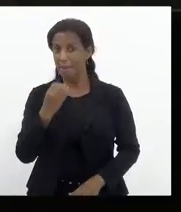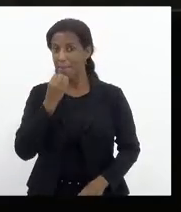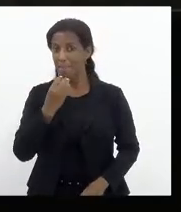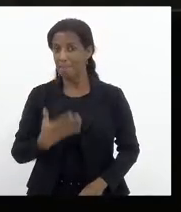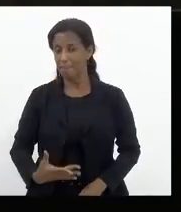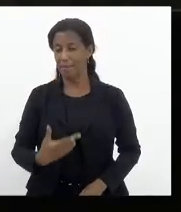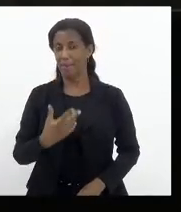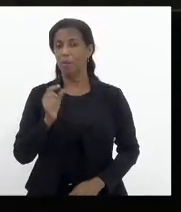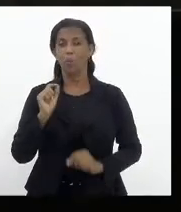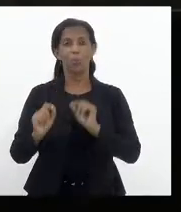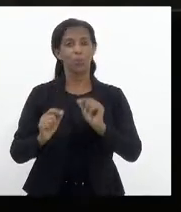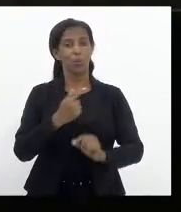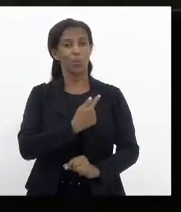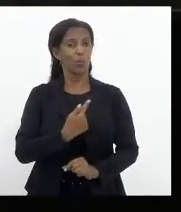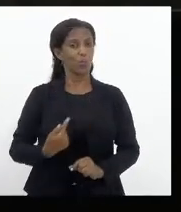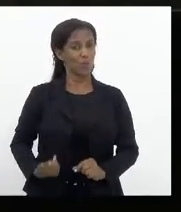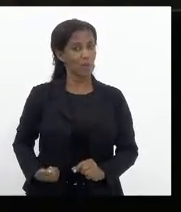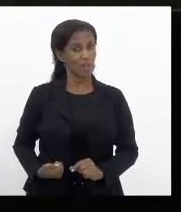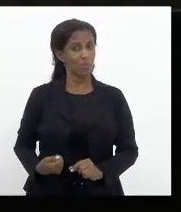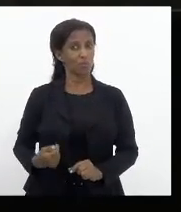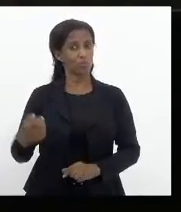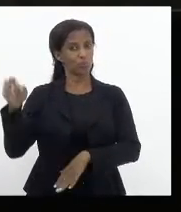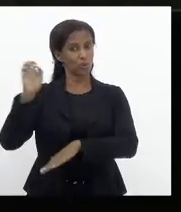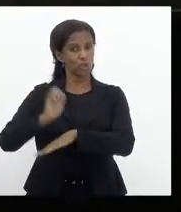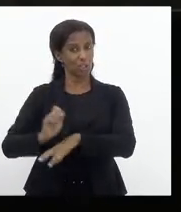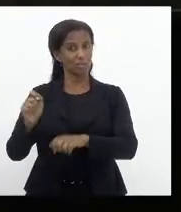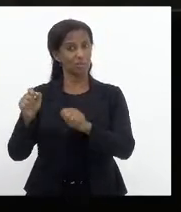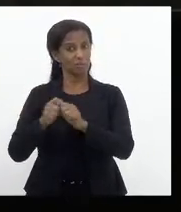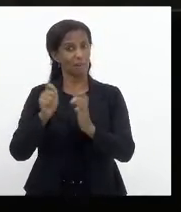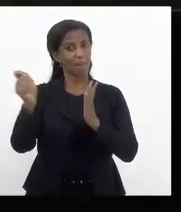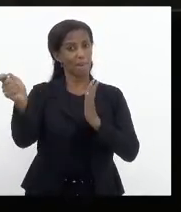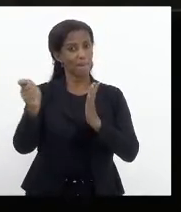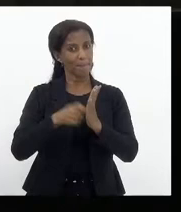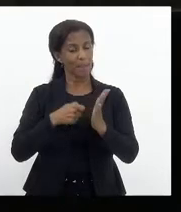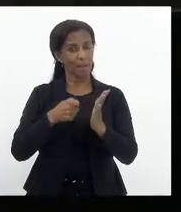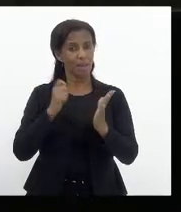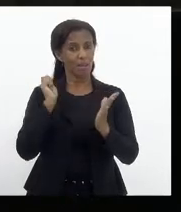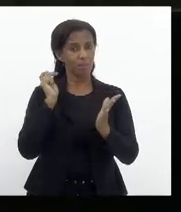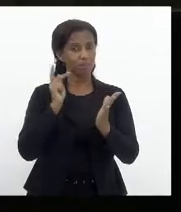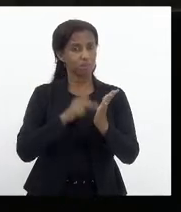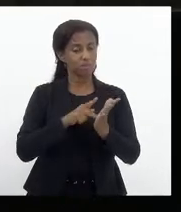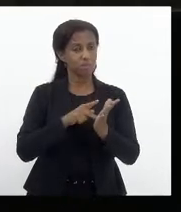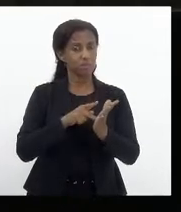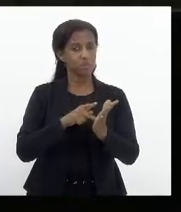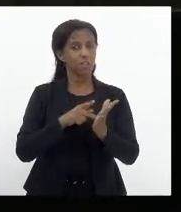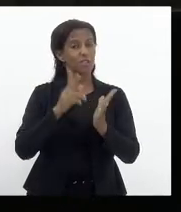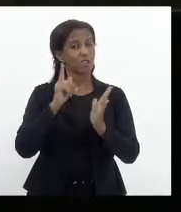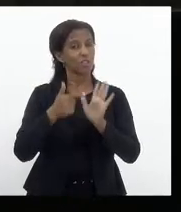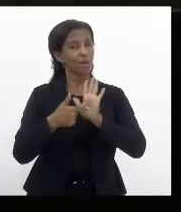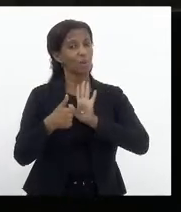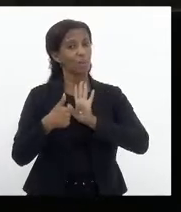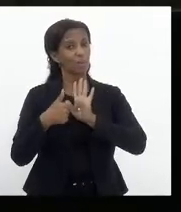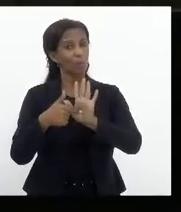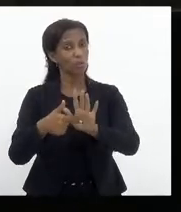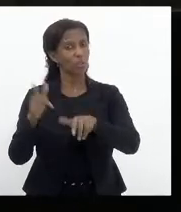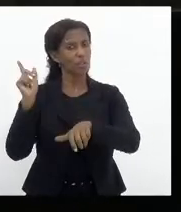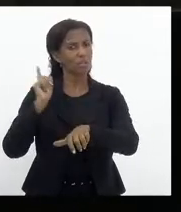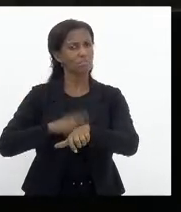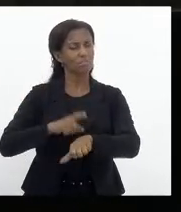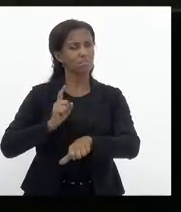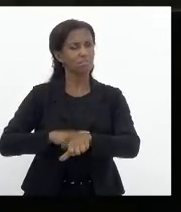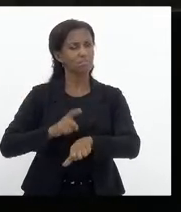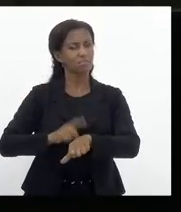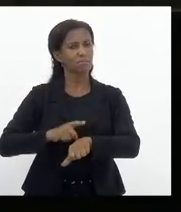que não só sancionasse esse projeto, mas já desse sinais da efetividade imediata